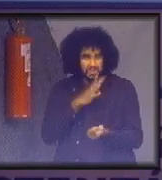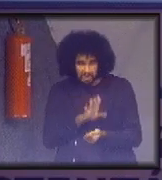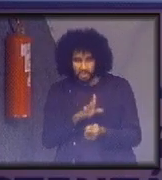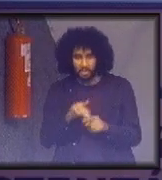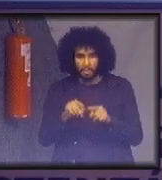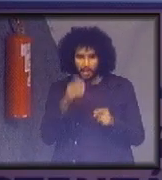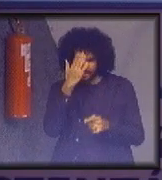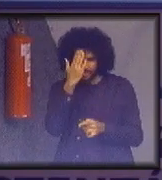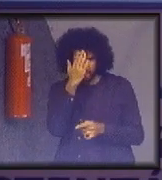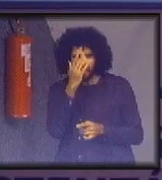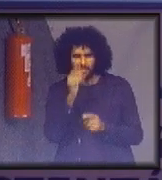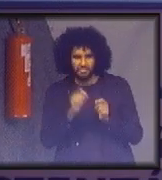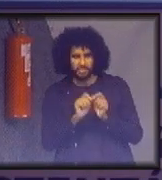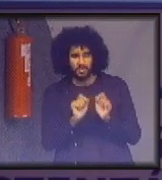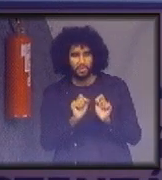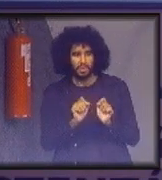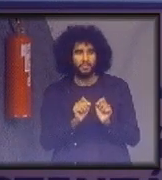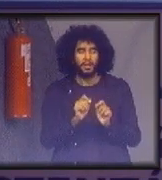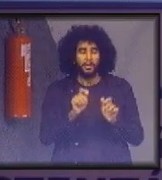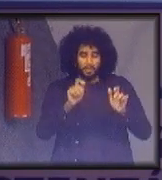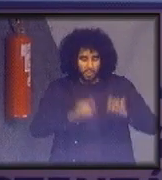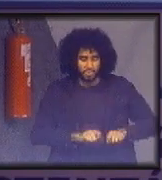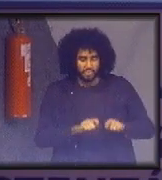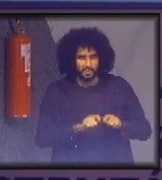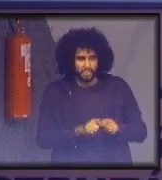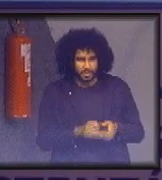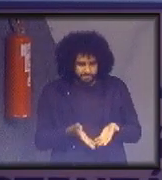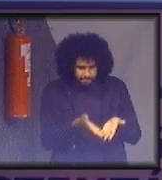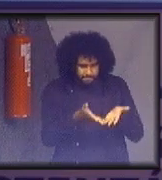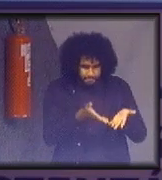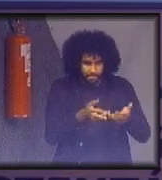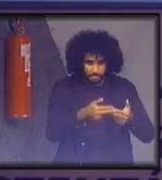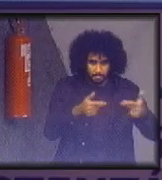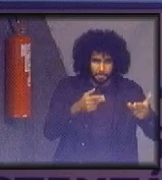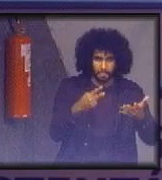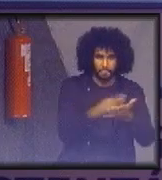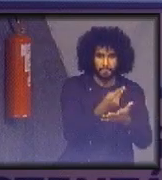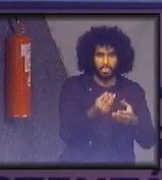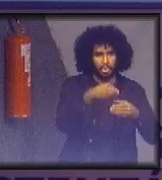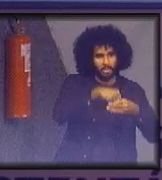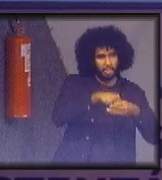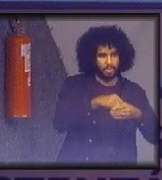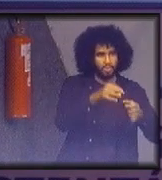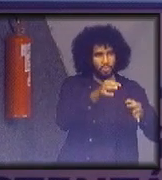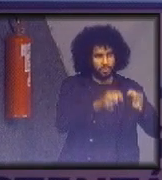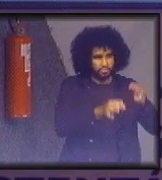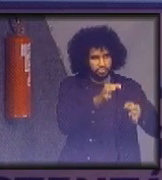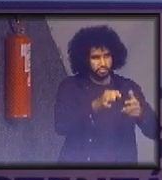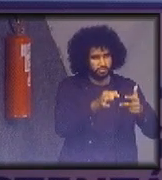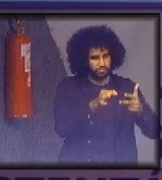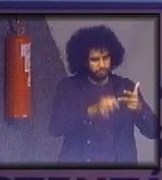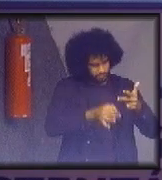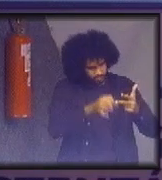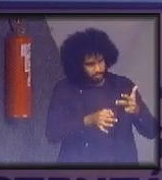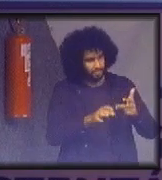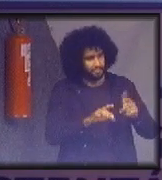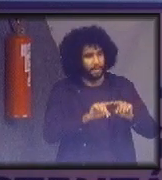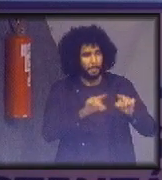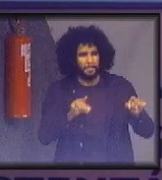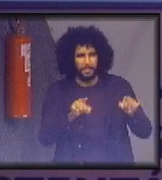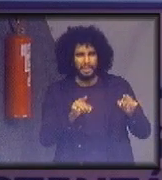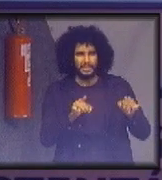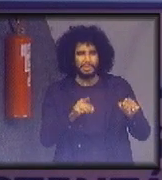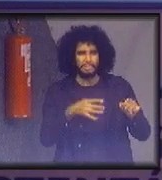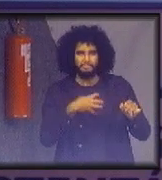fazem, eles justamente tentam mobilizar para que essas coisas aconteçam dentro do Poder Judiciário. Mas, na essência,